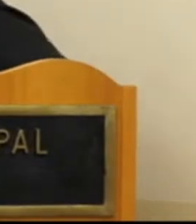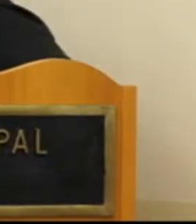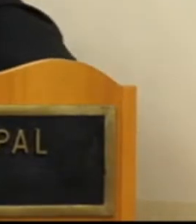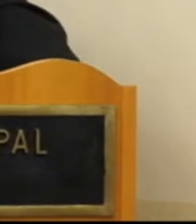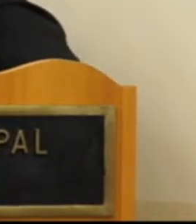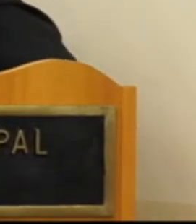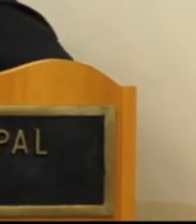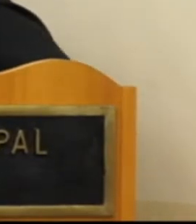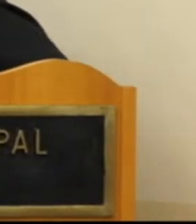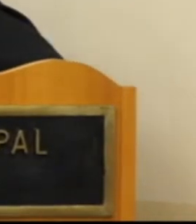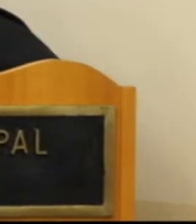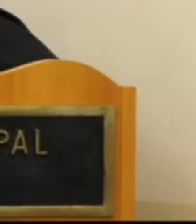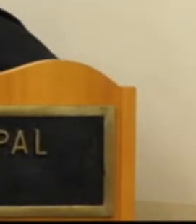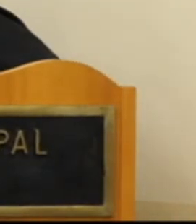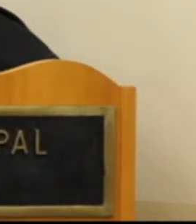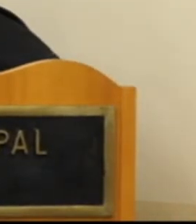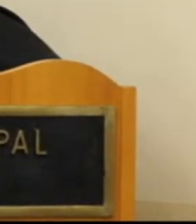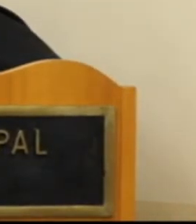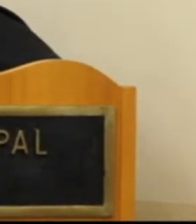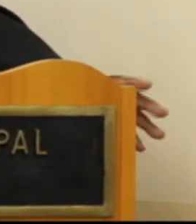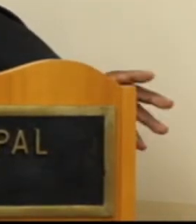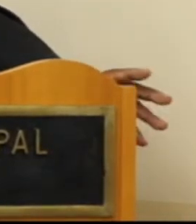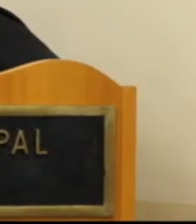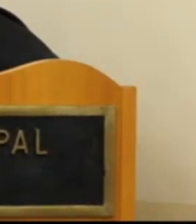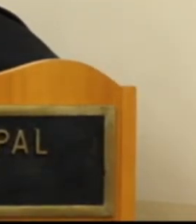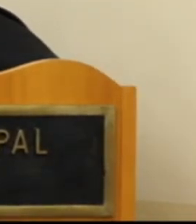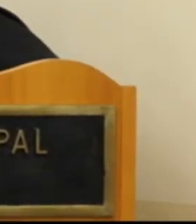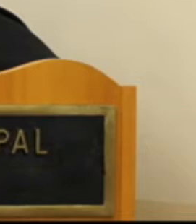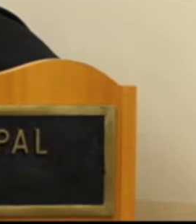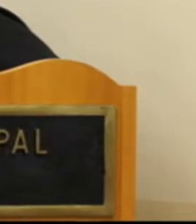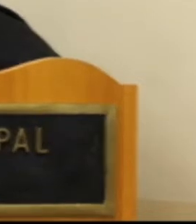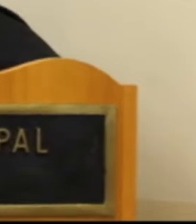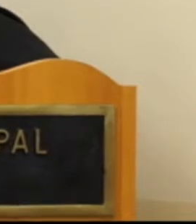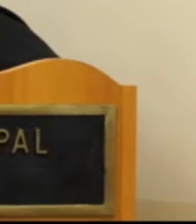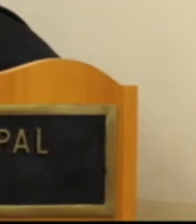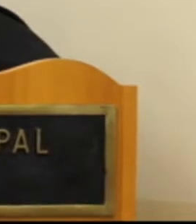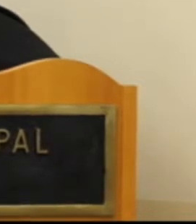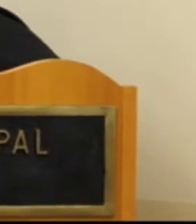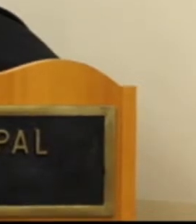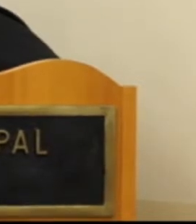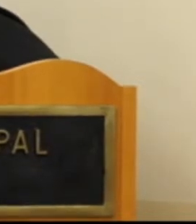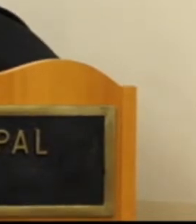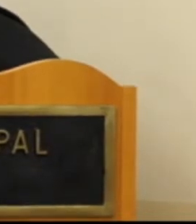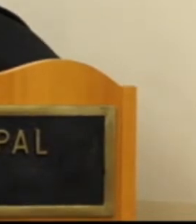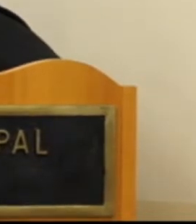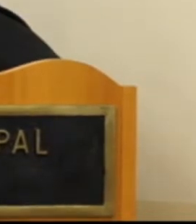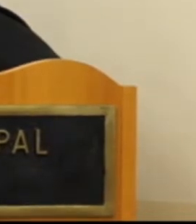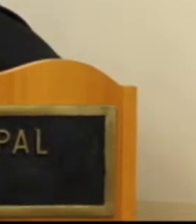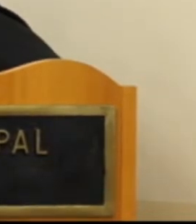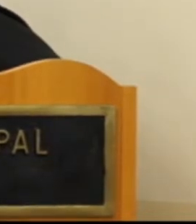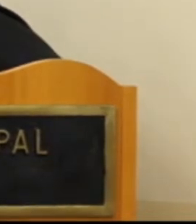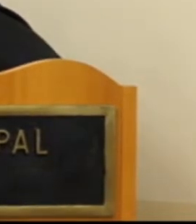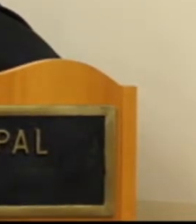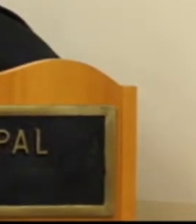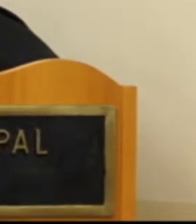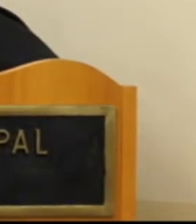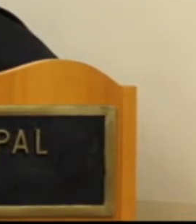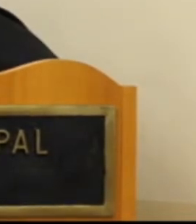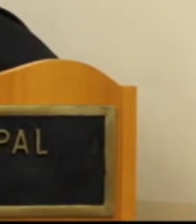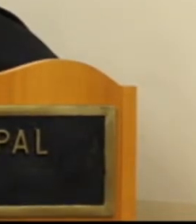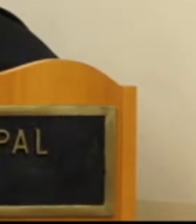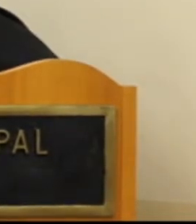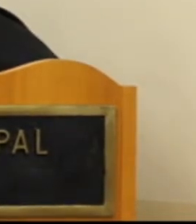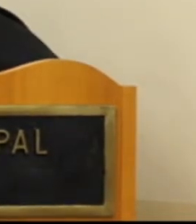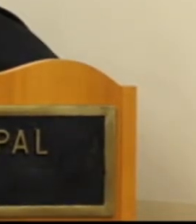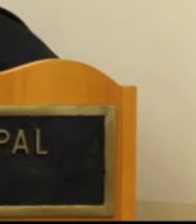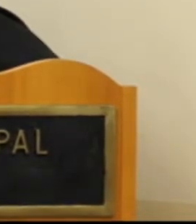idoso, o exemplo, é uma idosa que não pode buscar remédio nos postos. E esse programa vai contemplar muita gente nesse